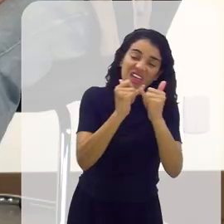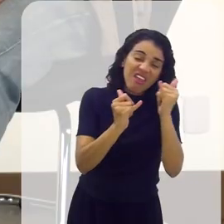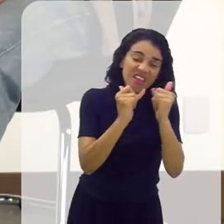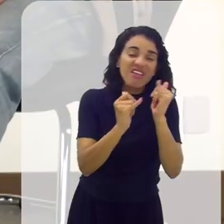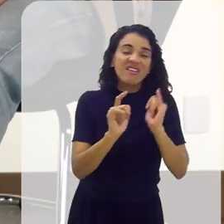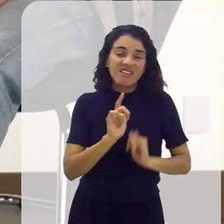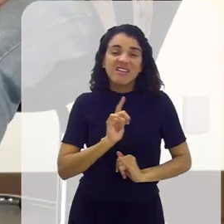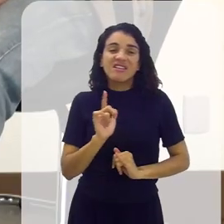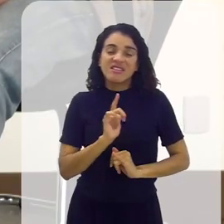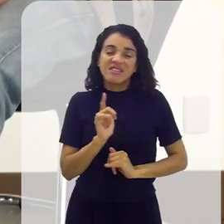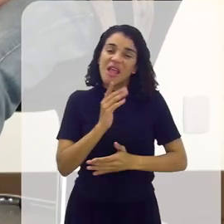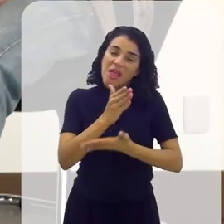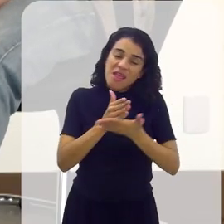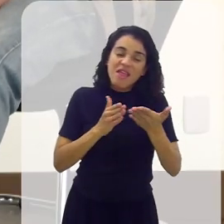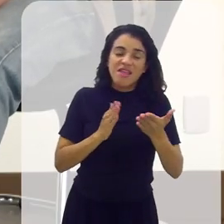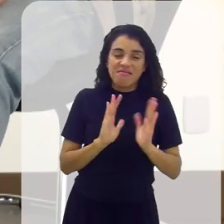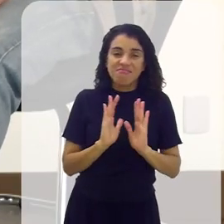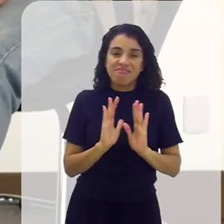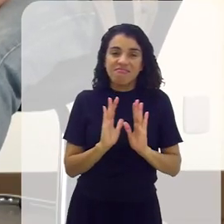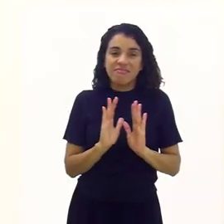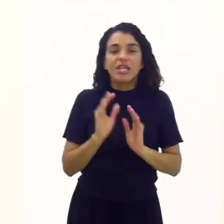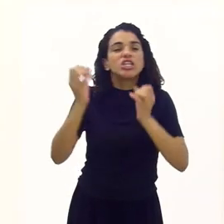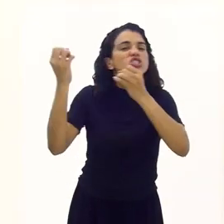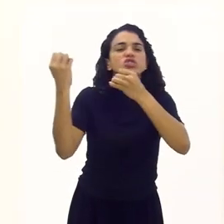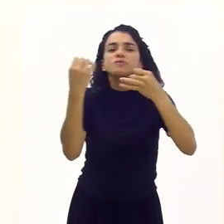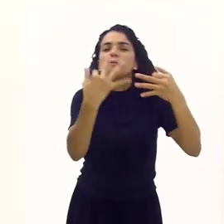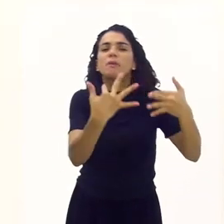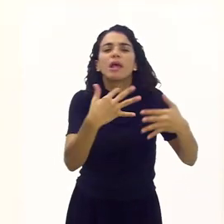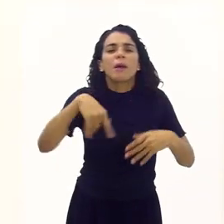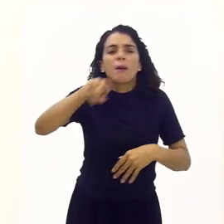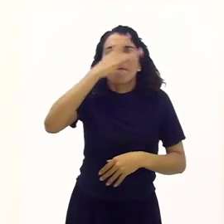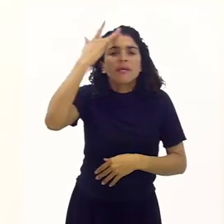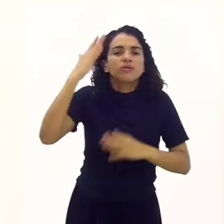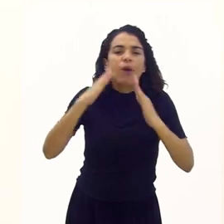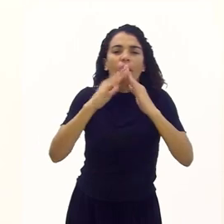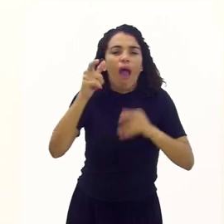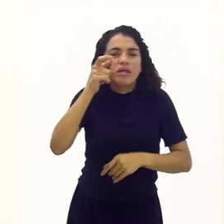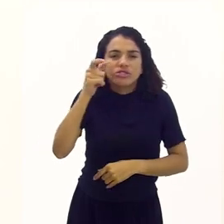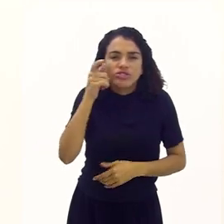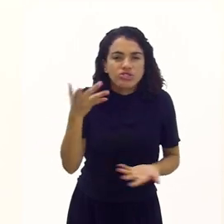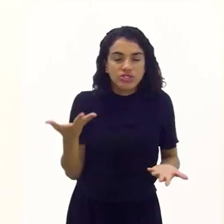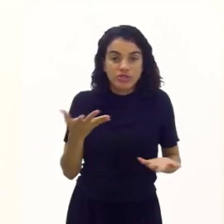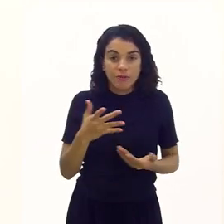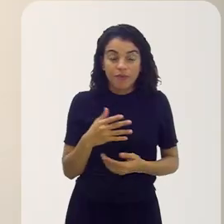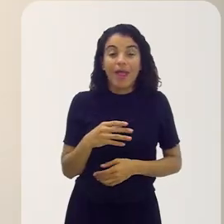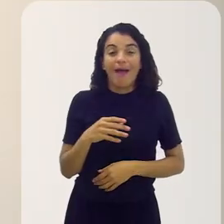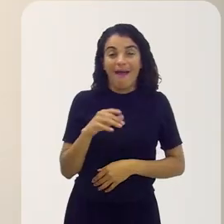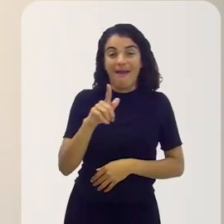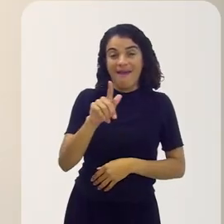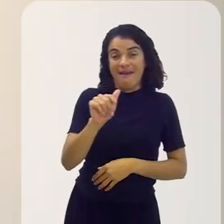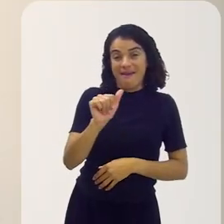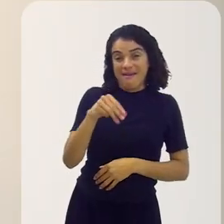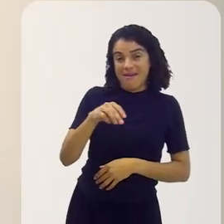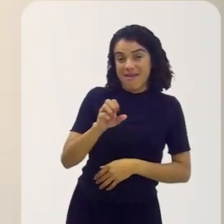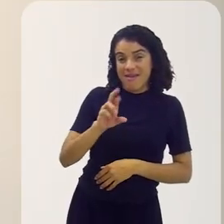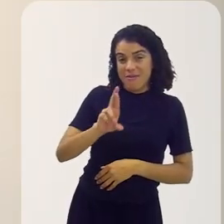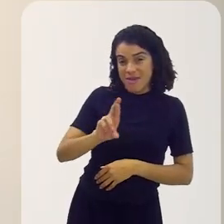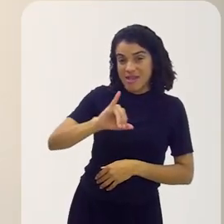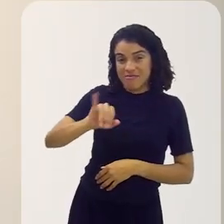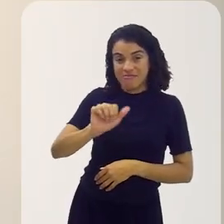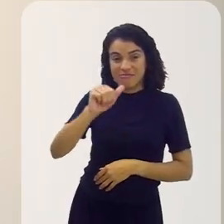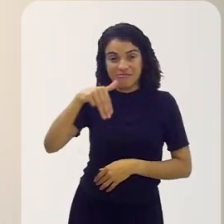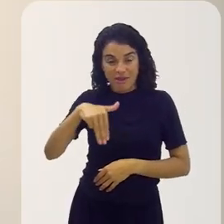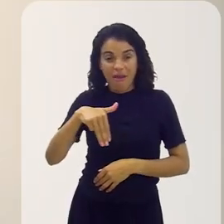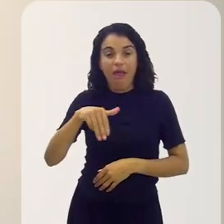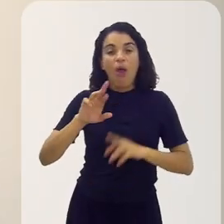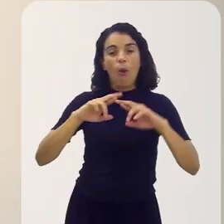porçãozinha competitiva. Aliás, eu preciso fazer uma coisa melhor. Explica para nosso pessoal o que é Game Jam. Game Jam é uma reunião onde